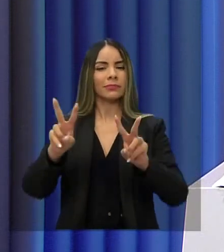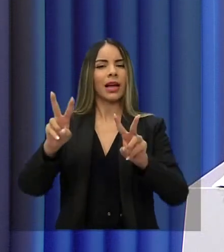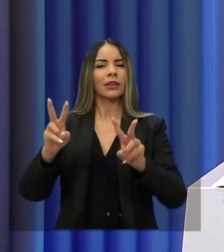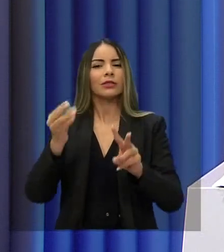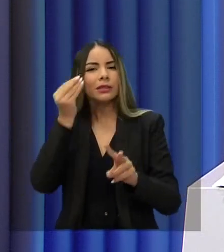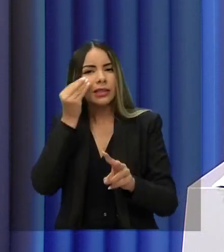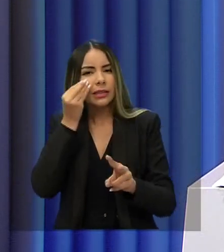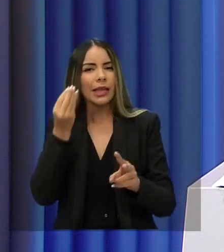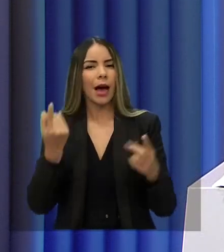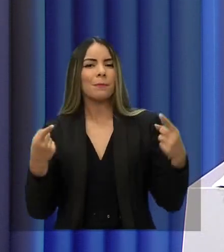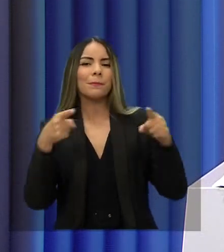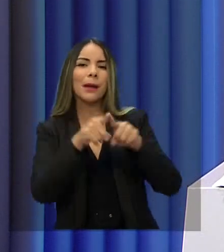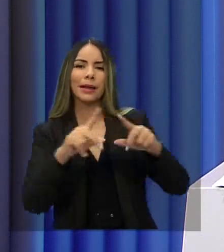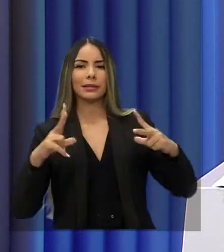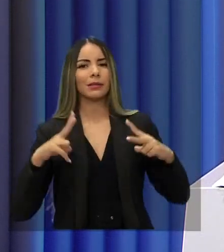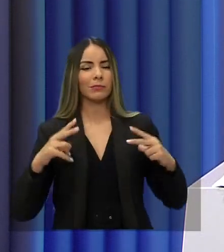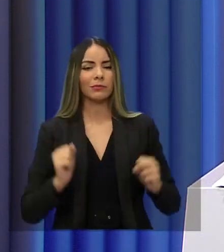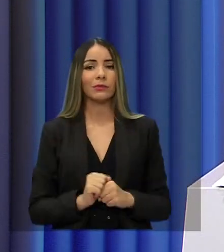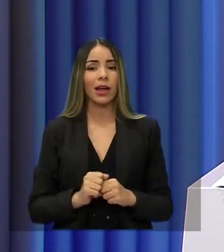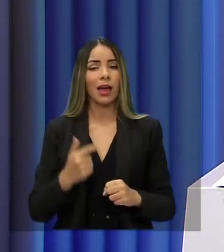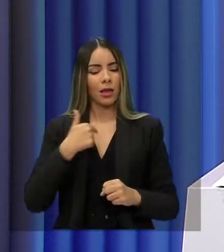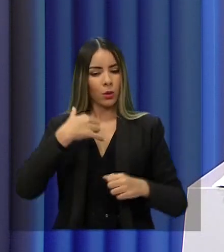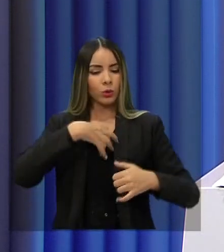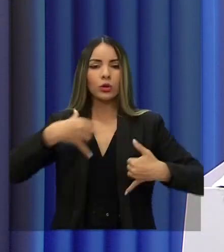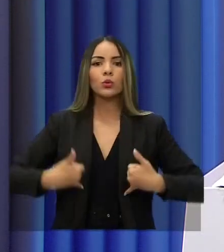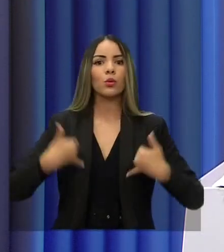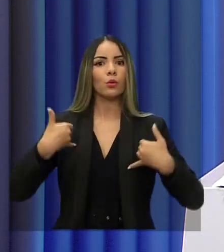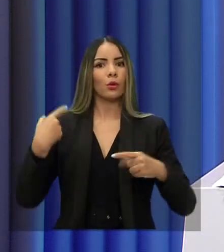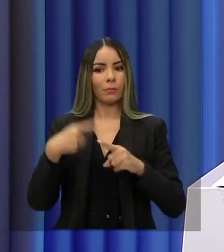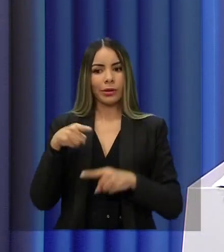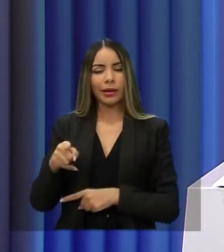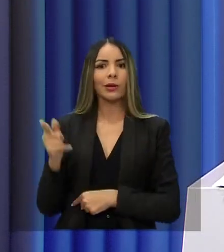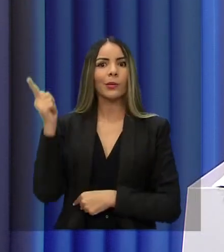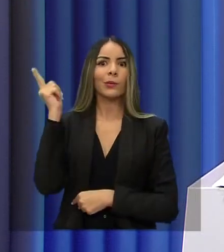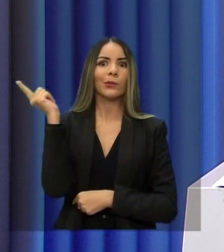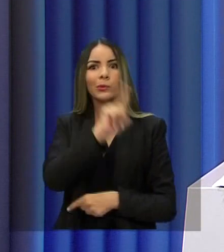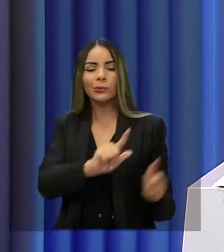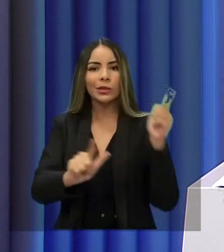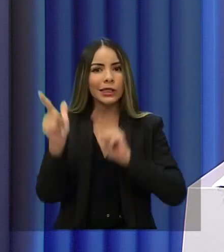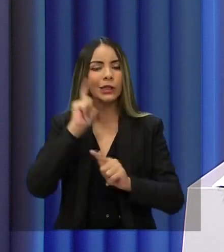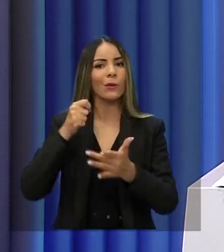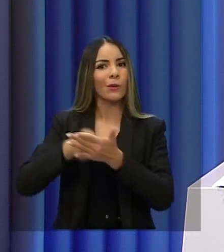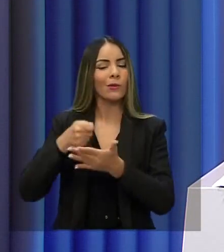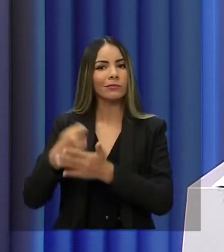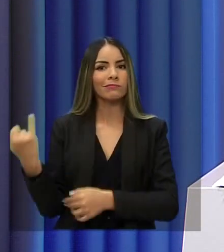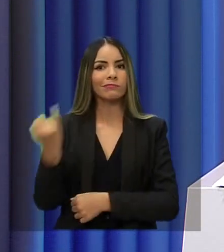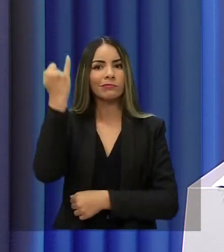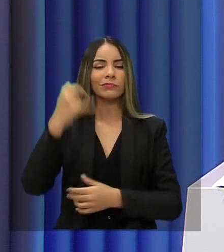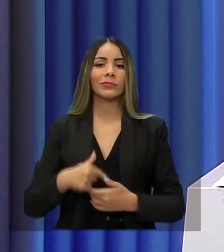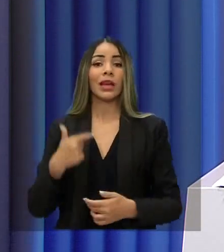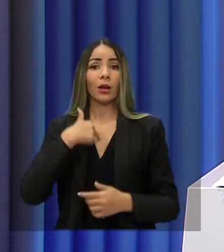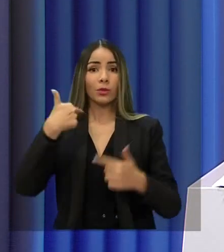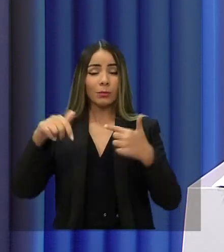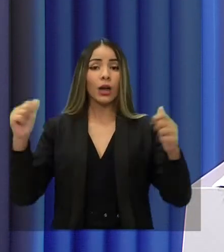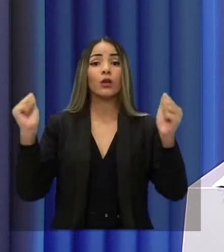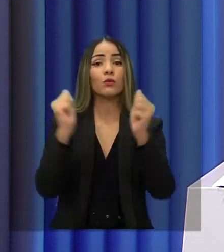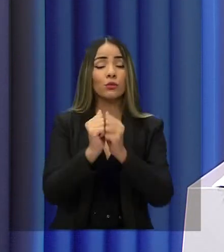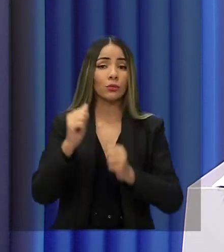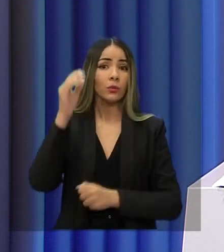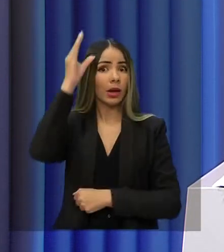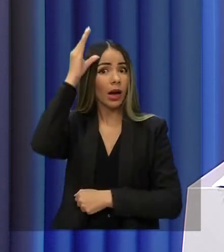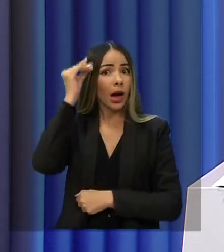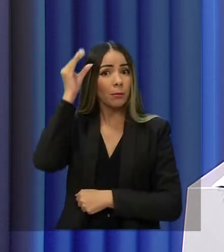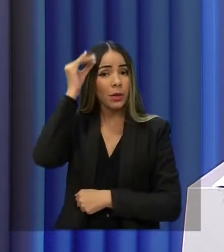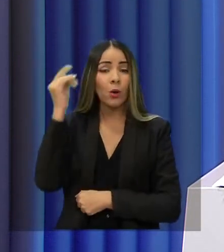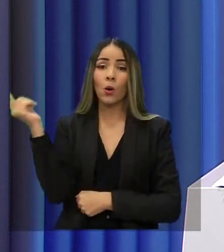Então, tenho uma parte orgulhosa nessa conquista muito importante. Trabalhei junto com o ex-vengador Camilo para poder viabilizar esse sonho.